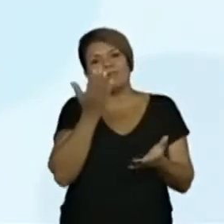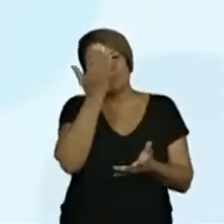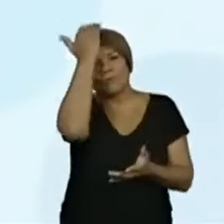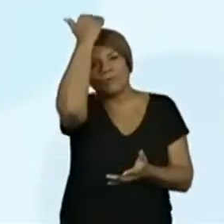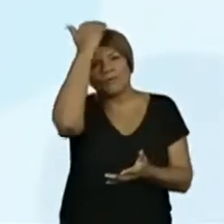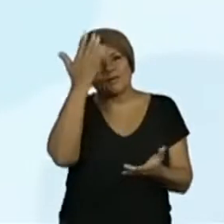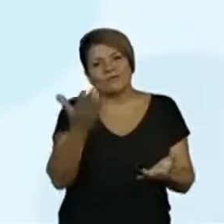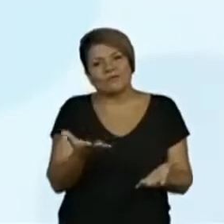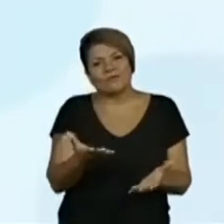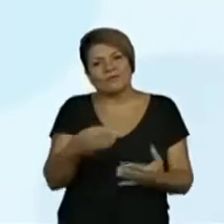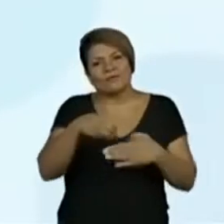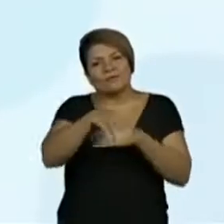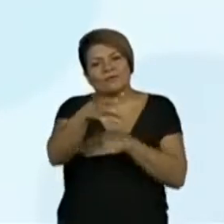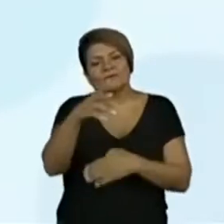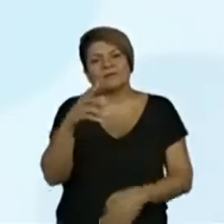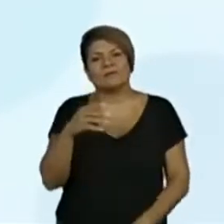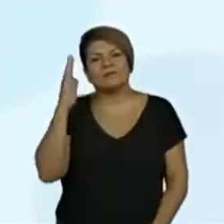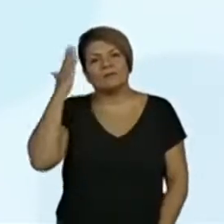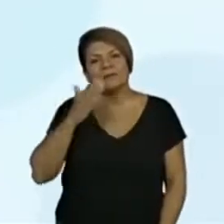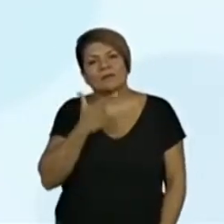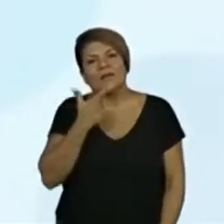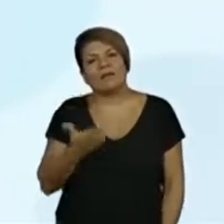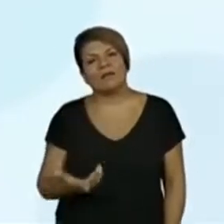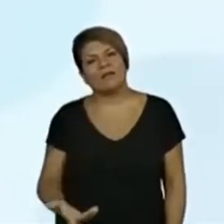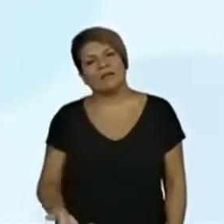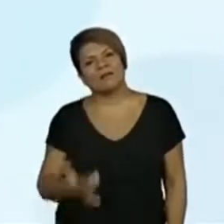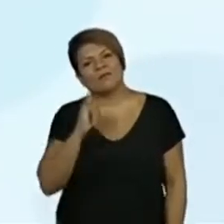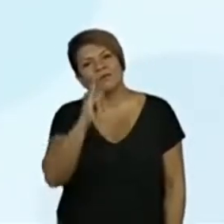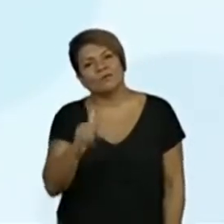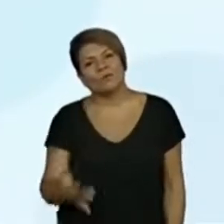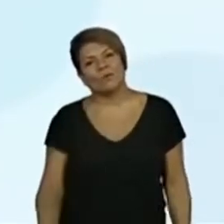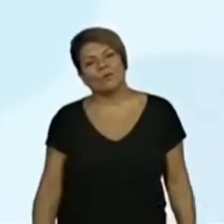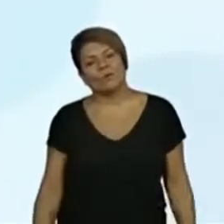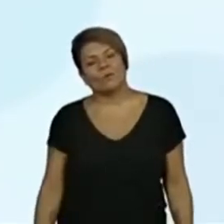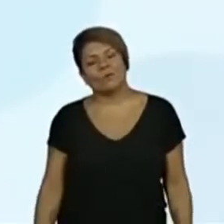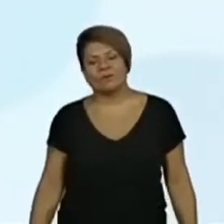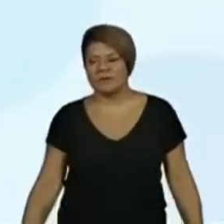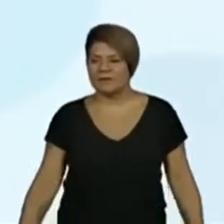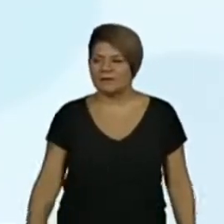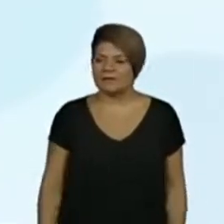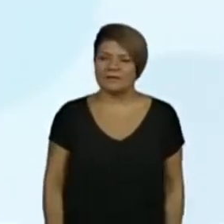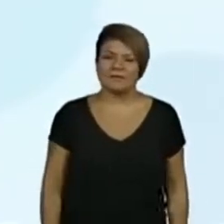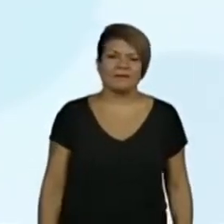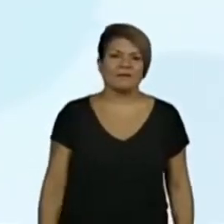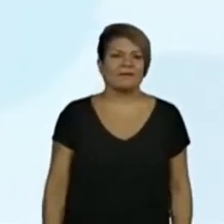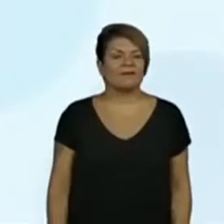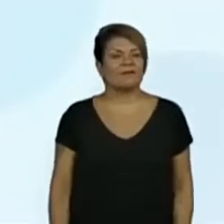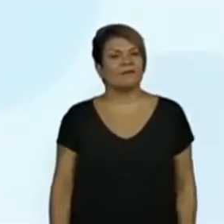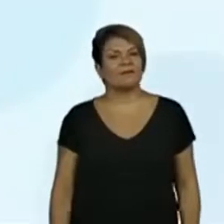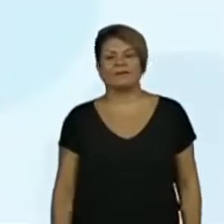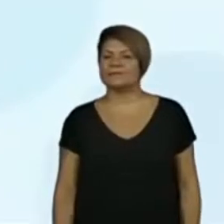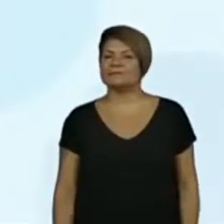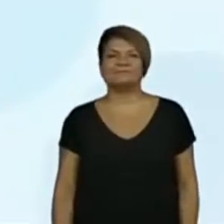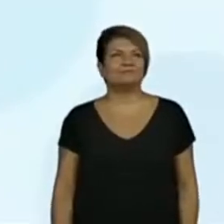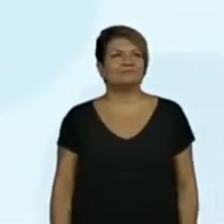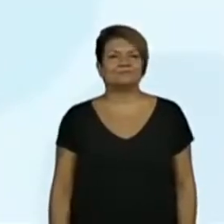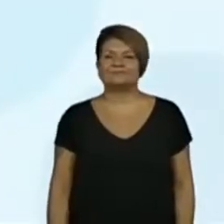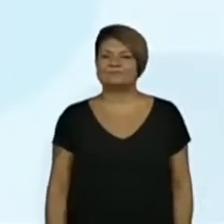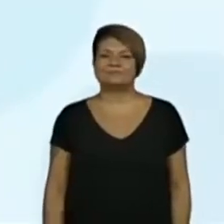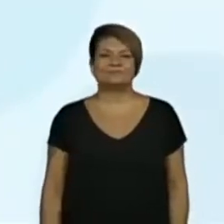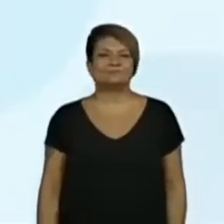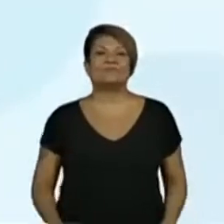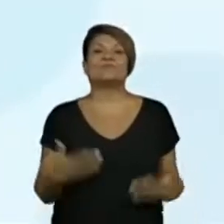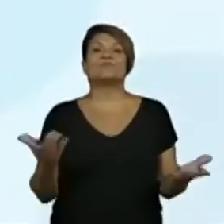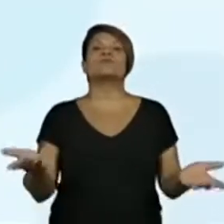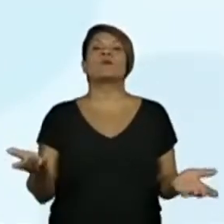Kelly, você já está contando. Ah, eu já estou contando. Ai, não... Vamos lá de que